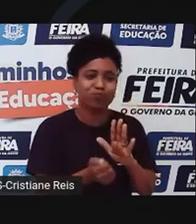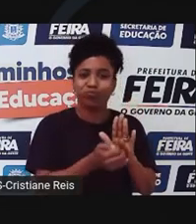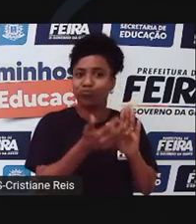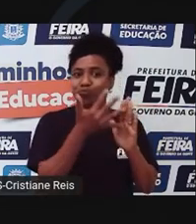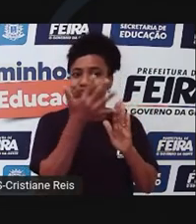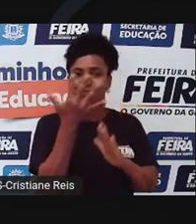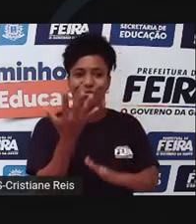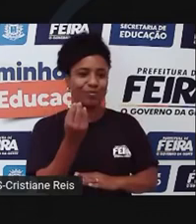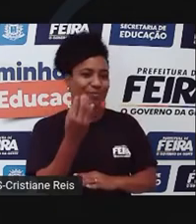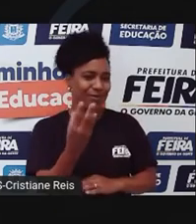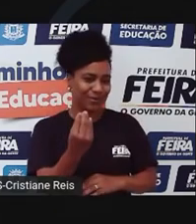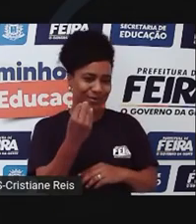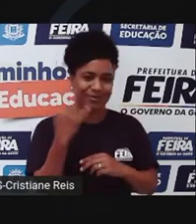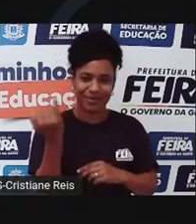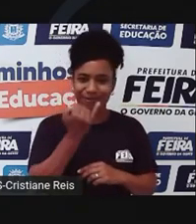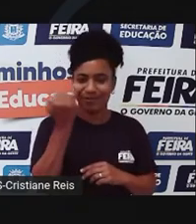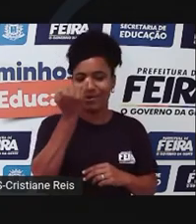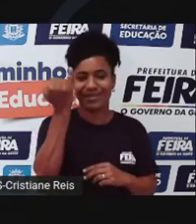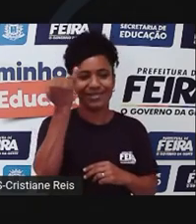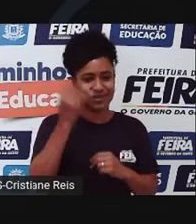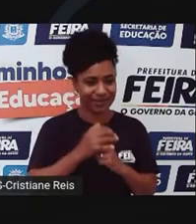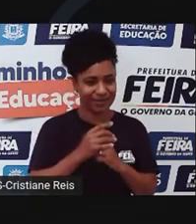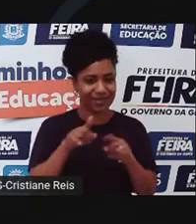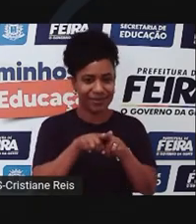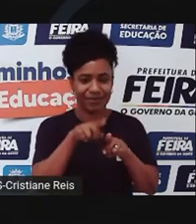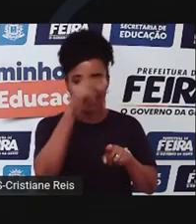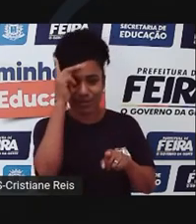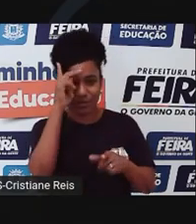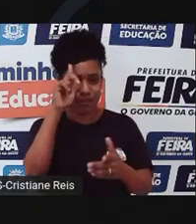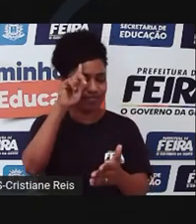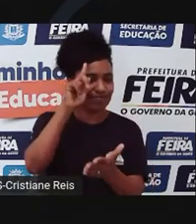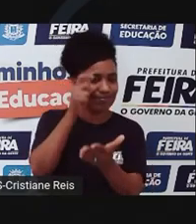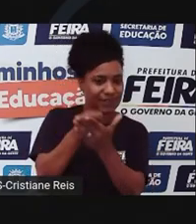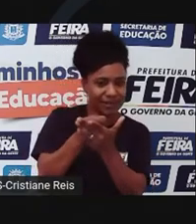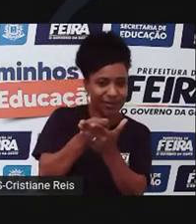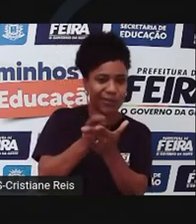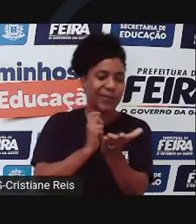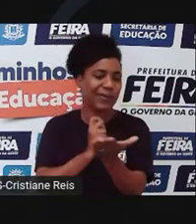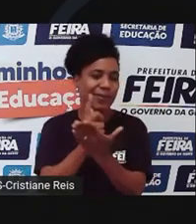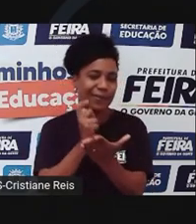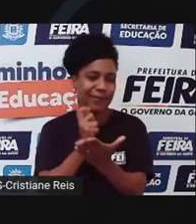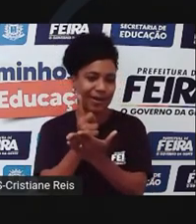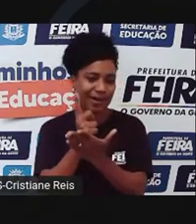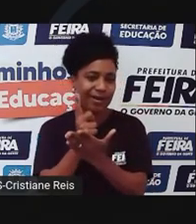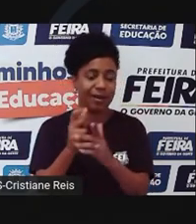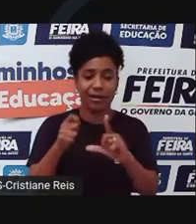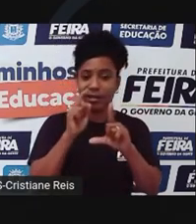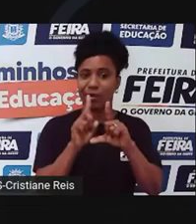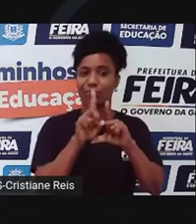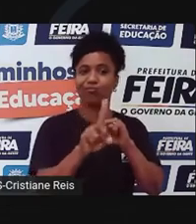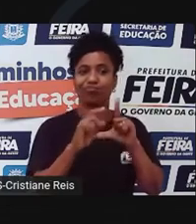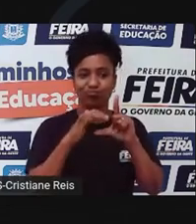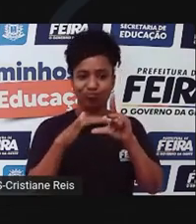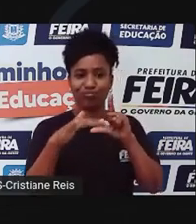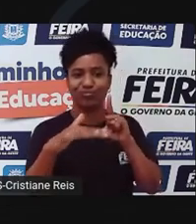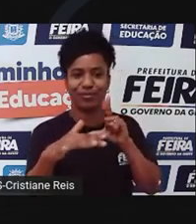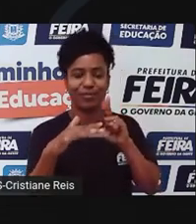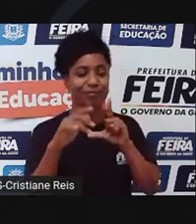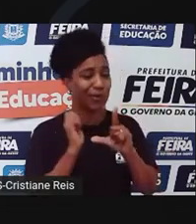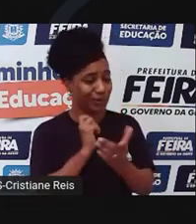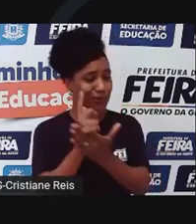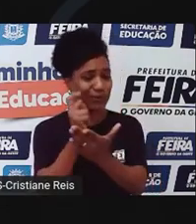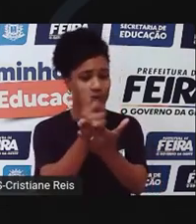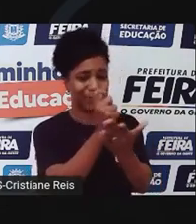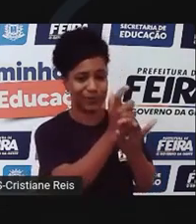muito importante na decisão de compra ou no comportamento dessas pessoas. Desde a chegada do